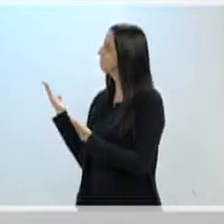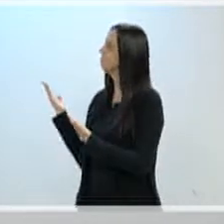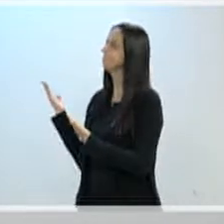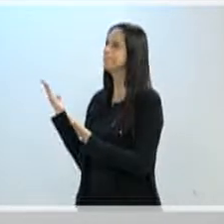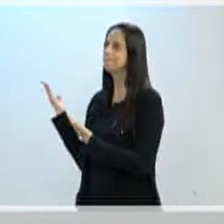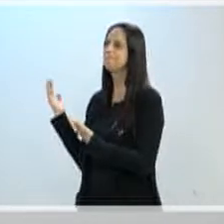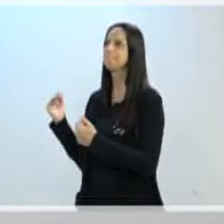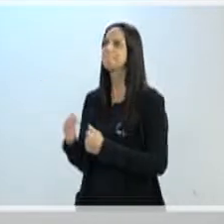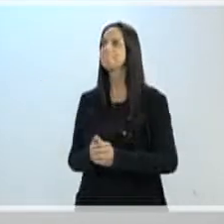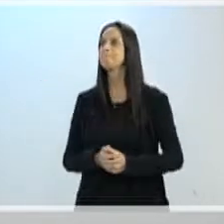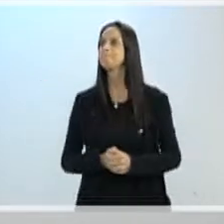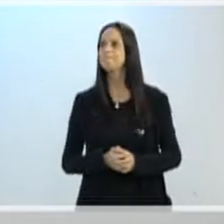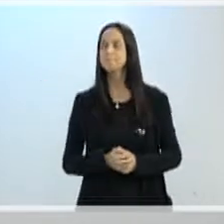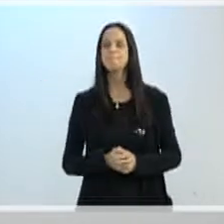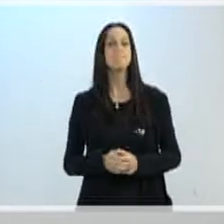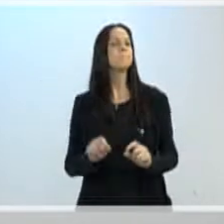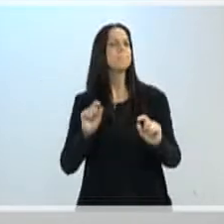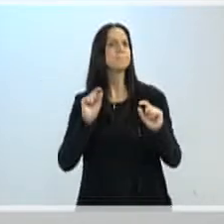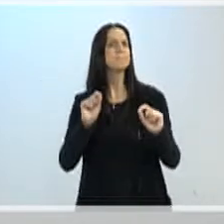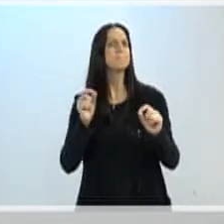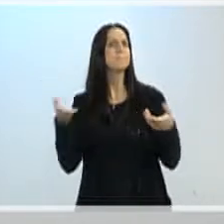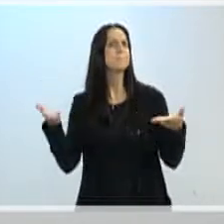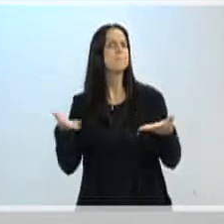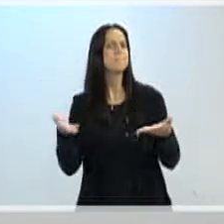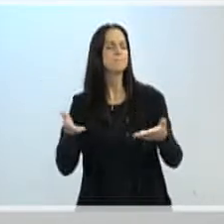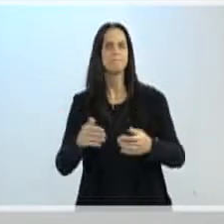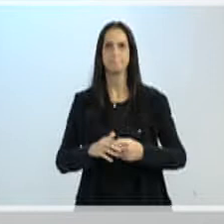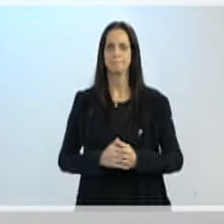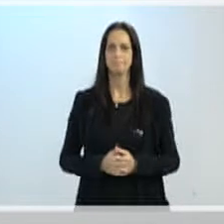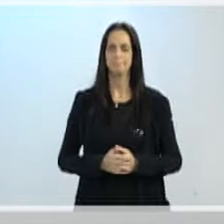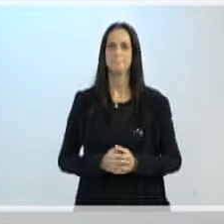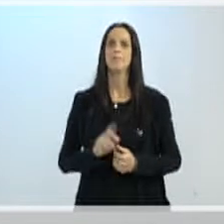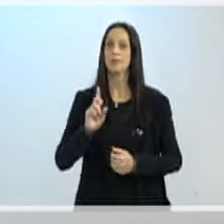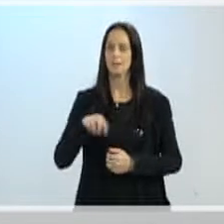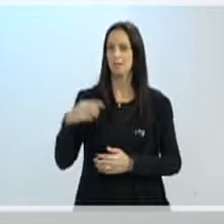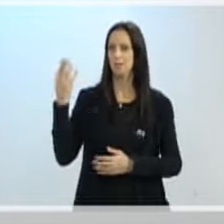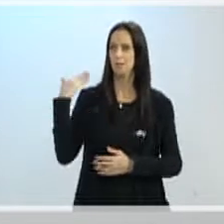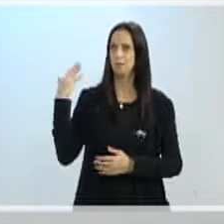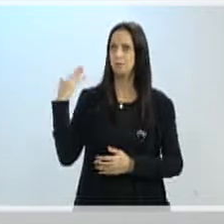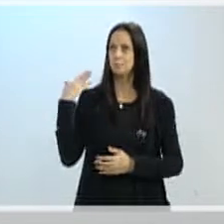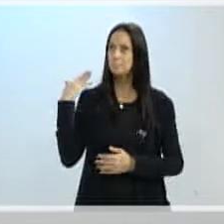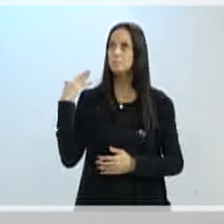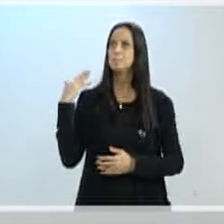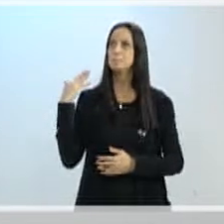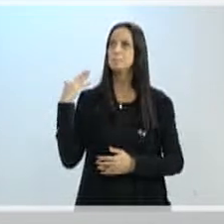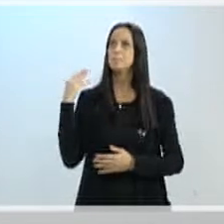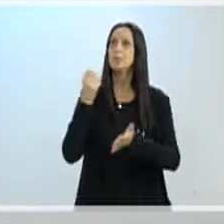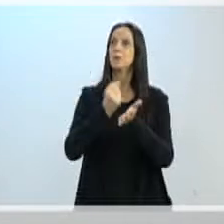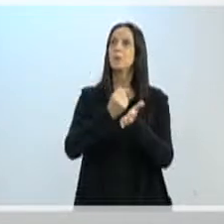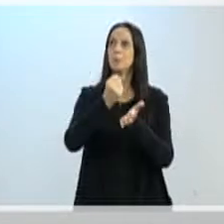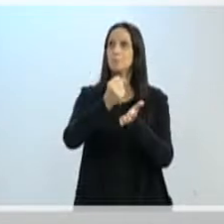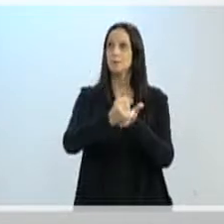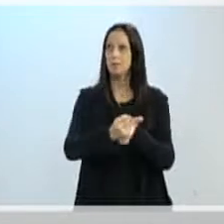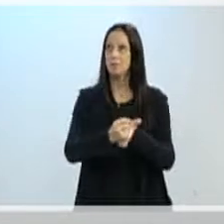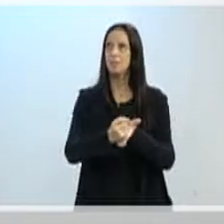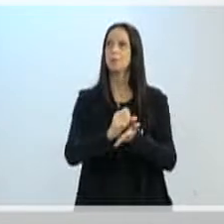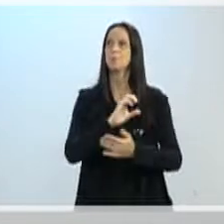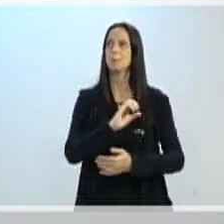Bem, nós vamos tratar do processo 040, contrato de concessão